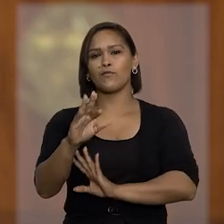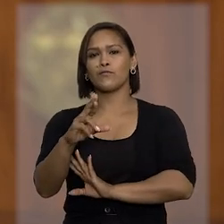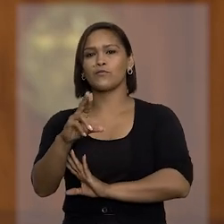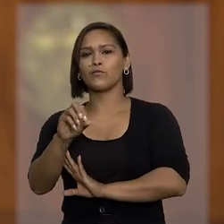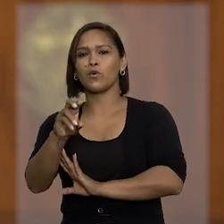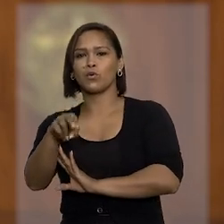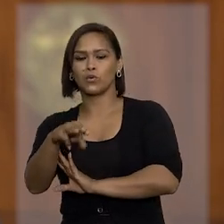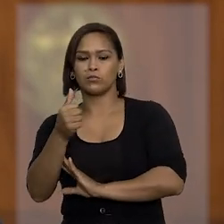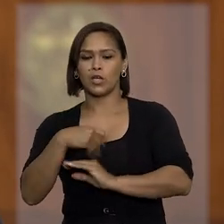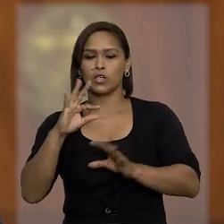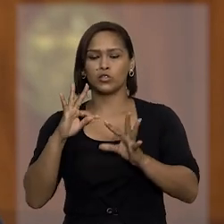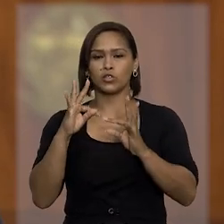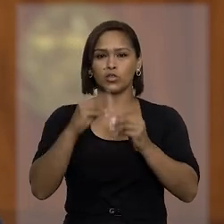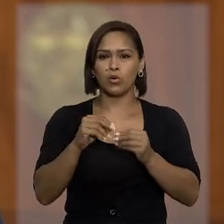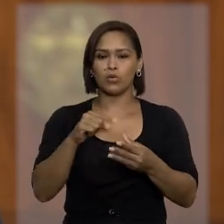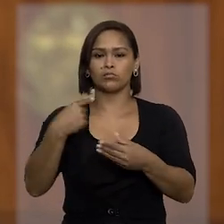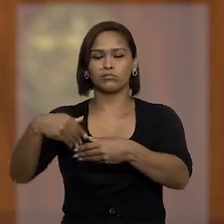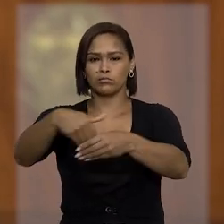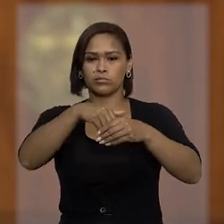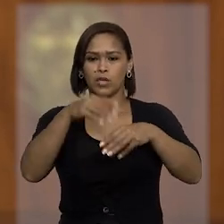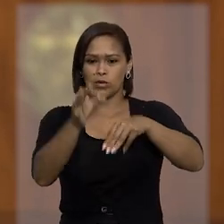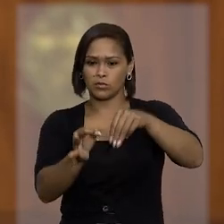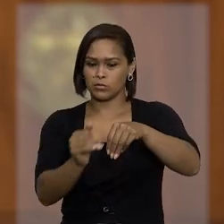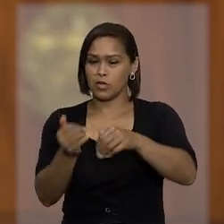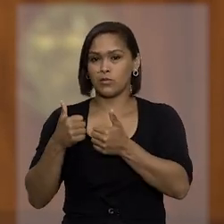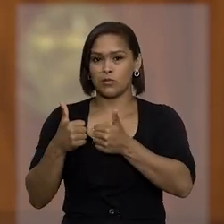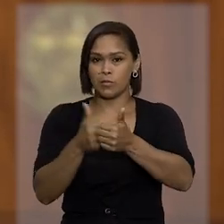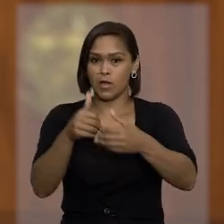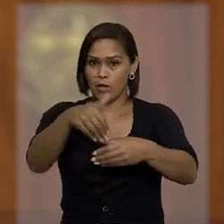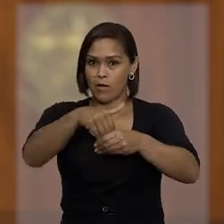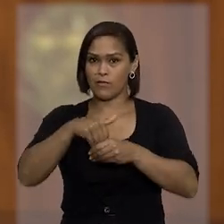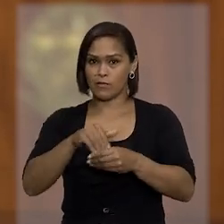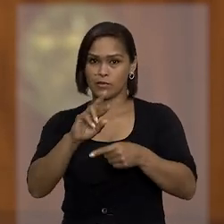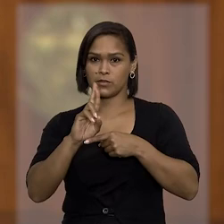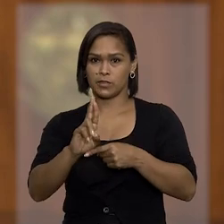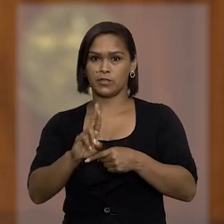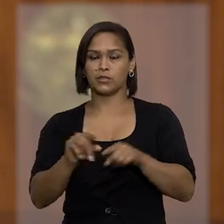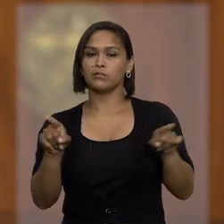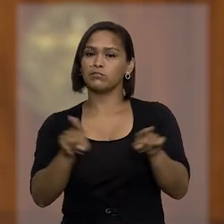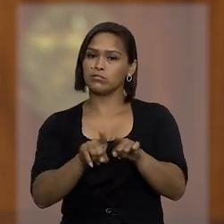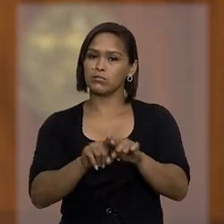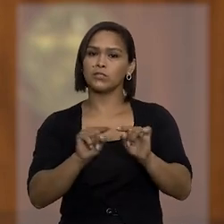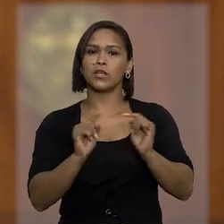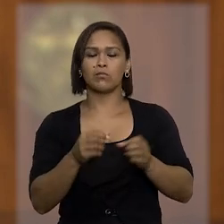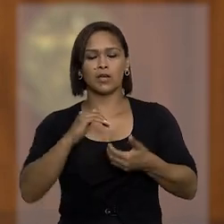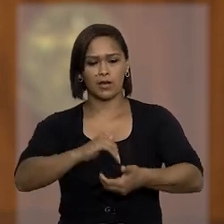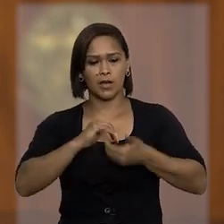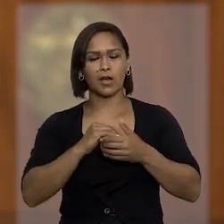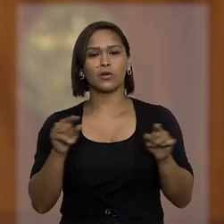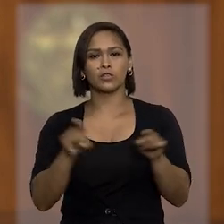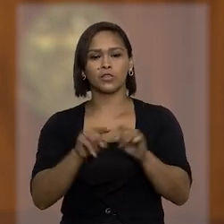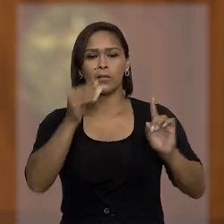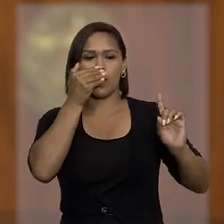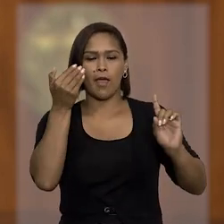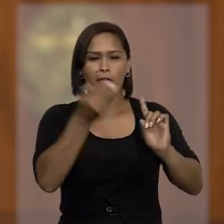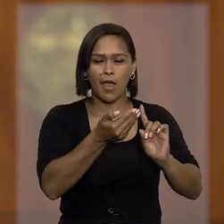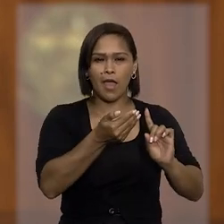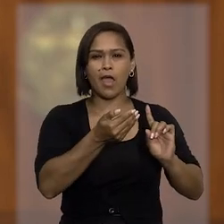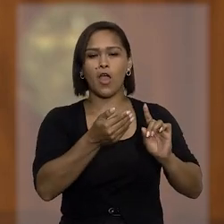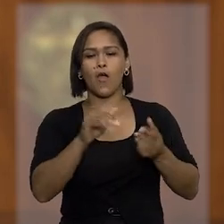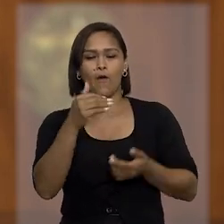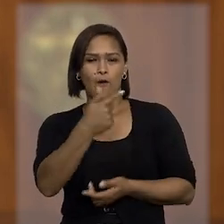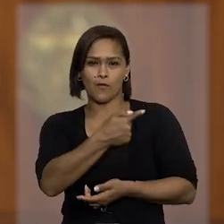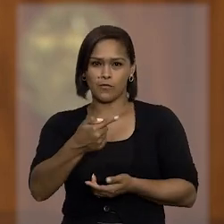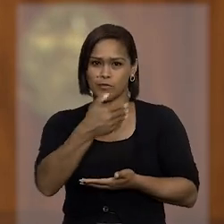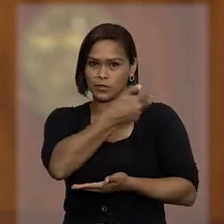Por unanimidade, os demais ministros acompanharam o voto do relator. Dessa forma, a corte também tornou o réus o vice